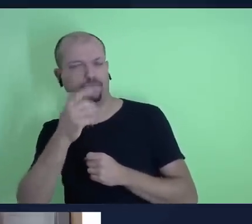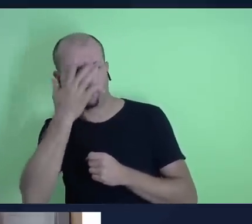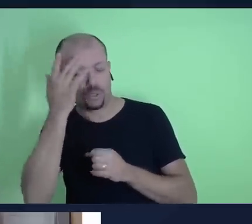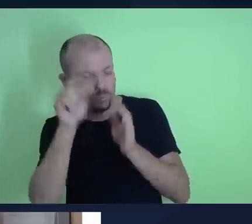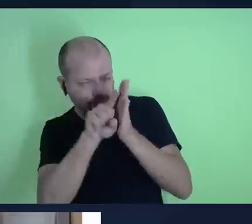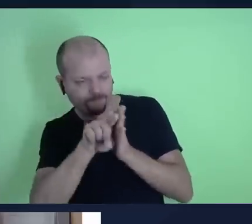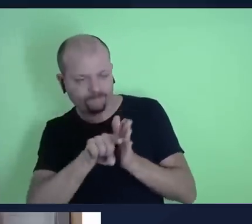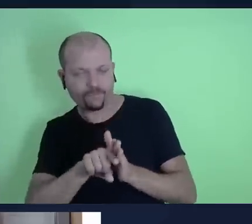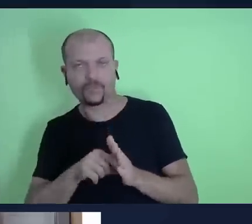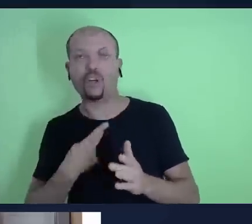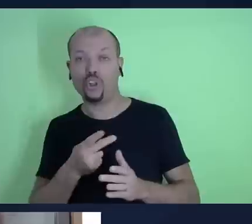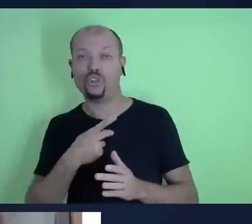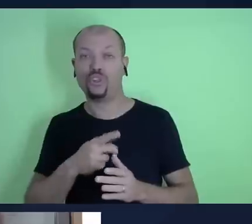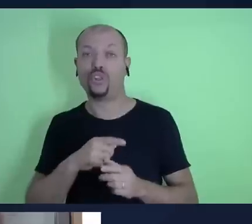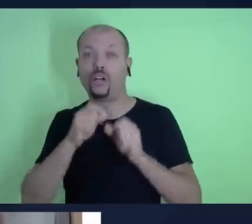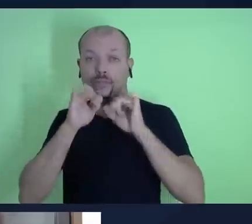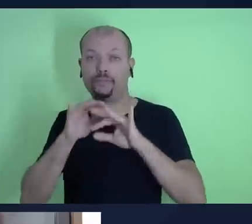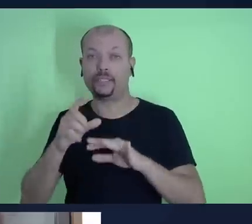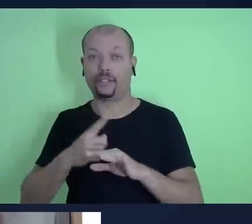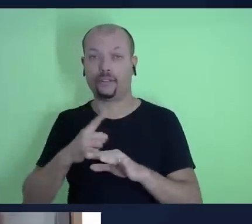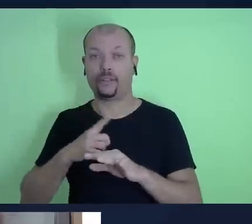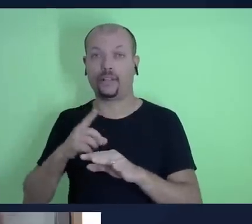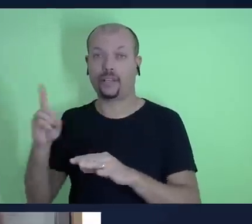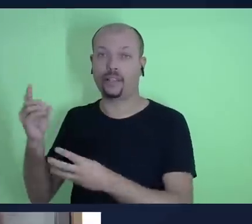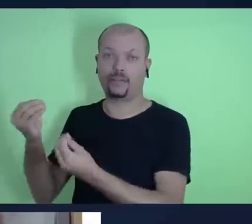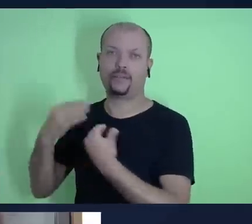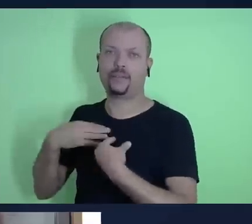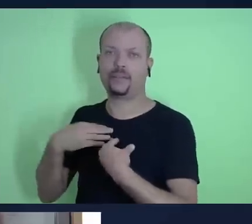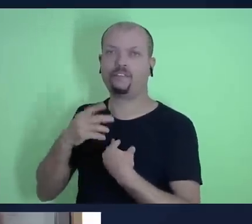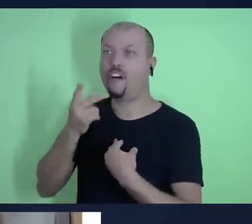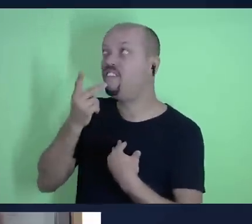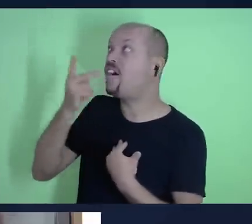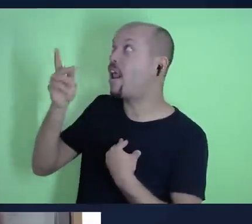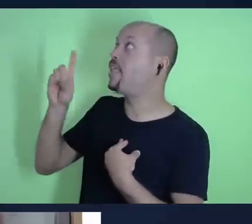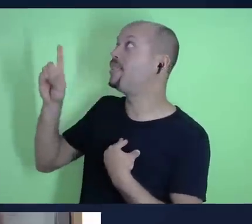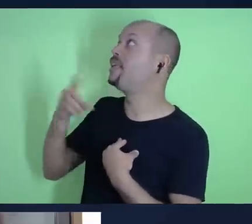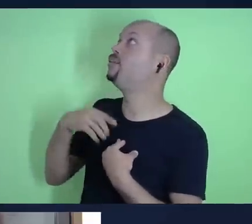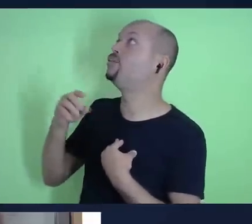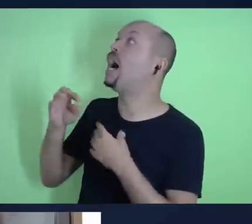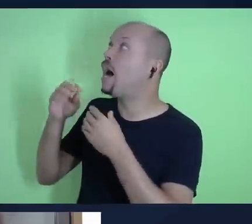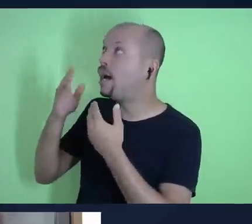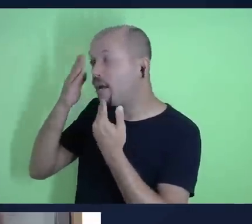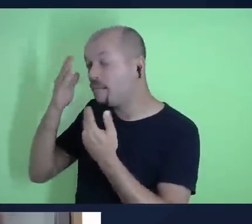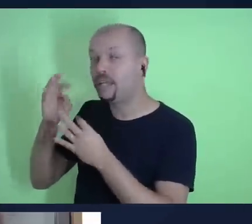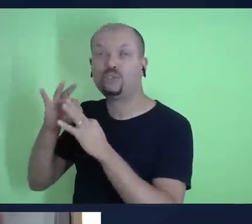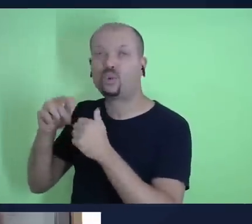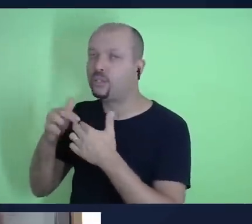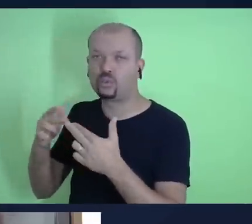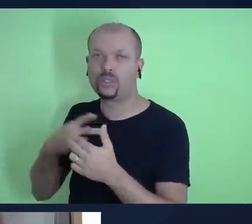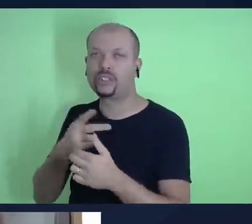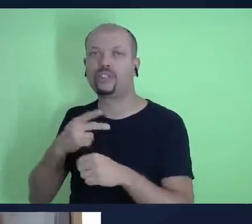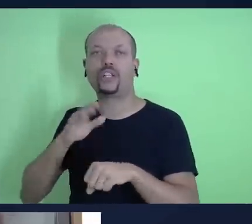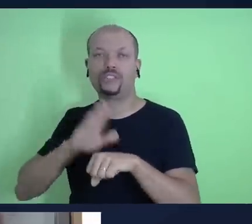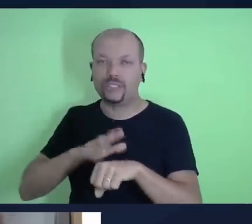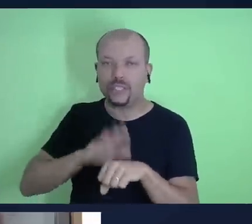bênçãos para administrar teremos que prestar contas a Deus um dia daquilo que fizemos ou deixamos de fazer?